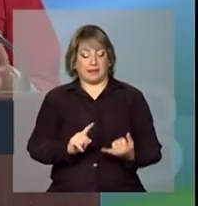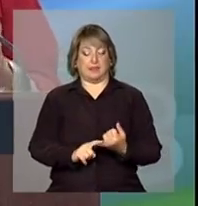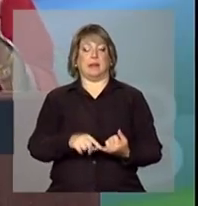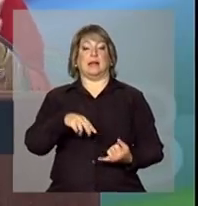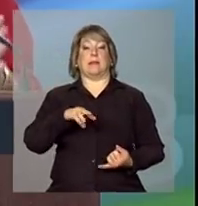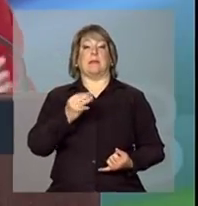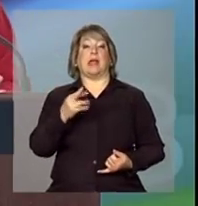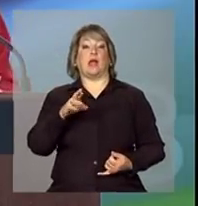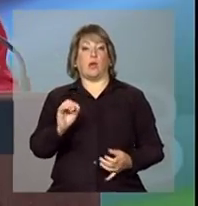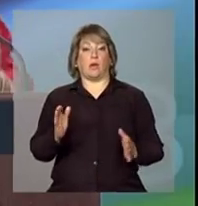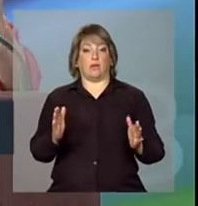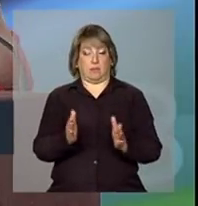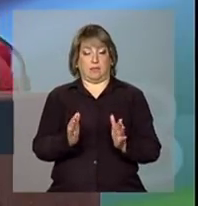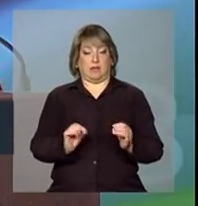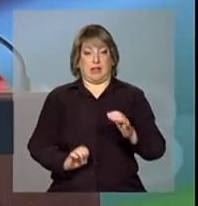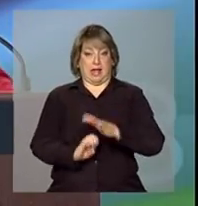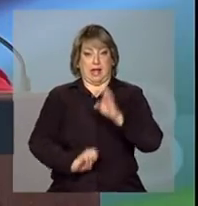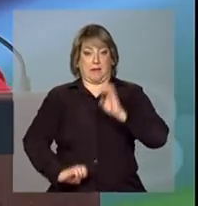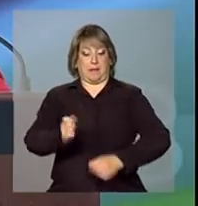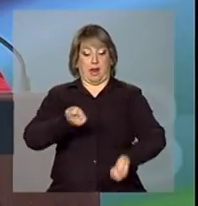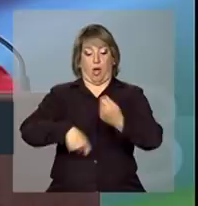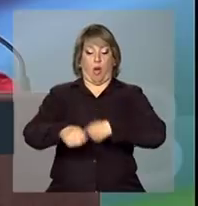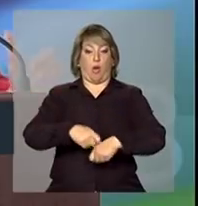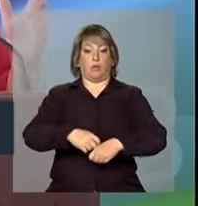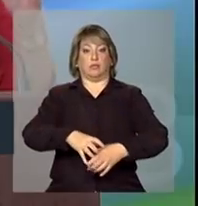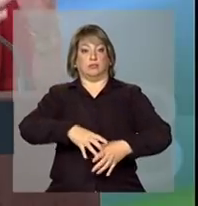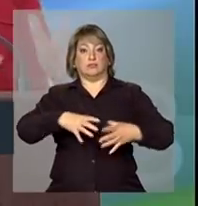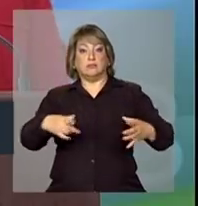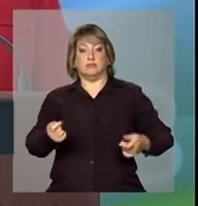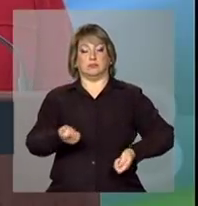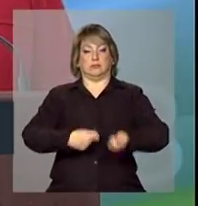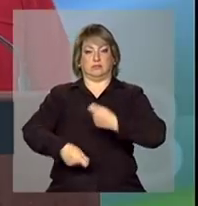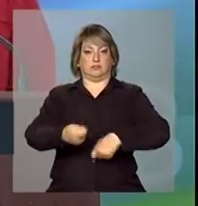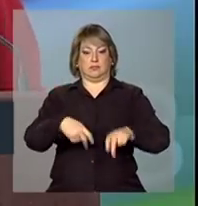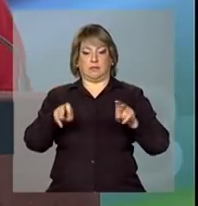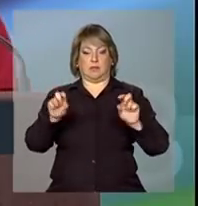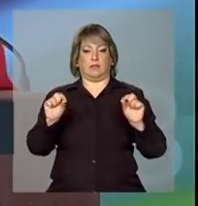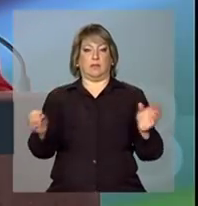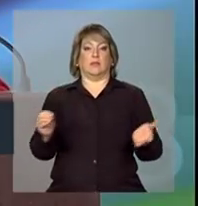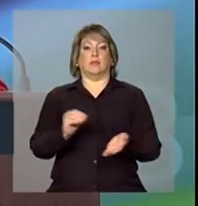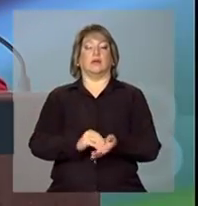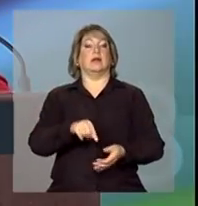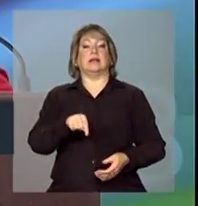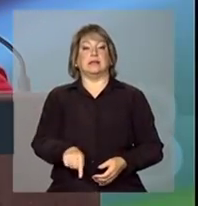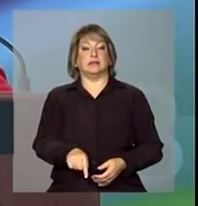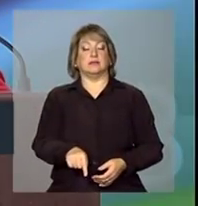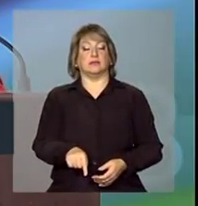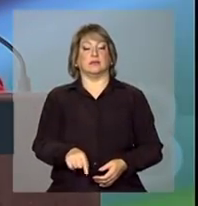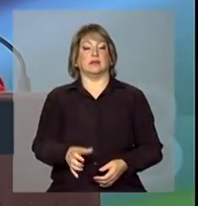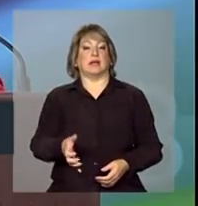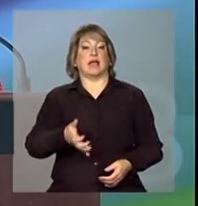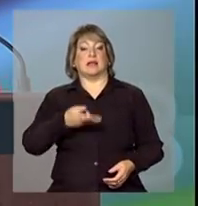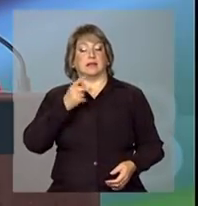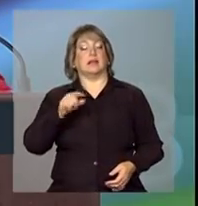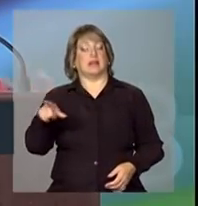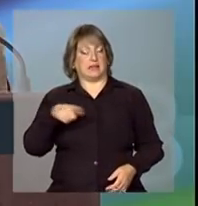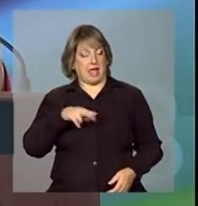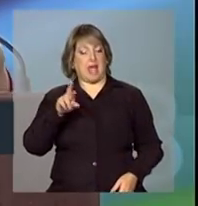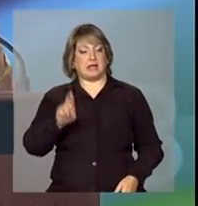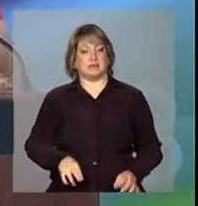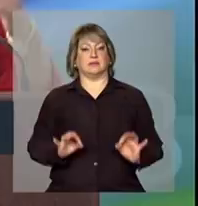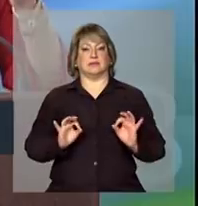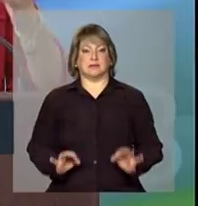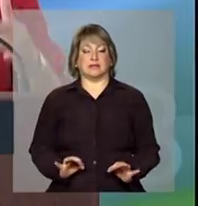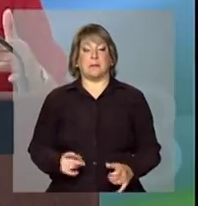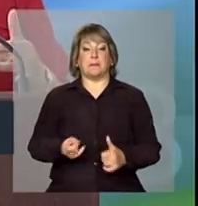seja, o pequeno negrócio de um grande empreendedor na pauta, significava e ele tem toda razão.